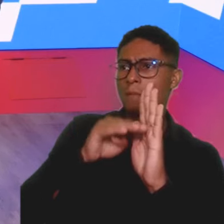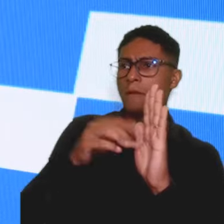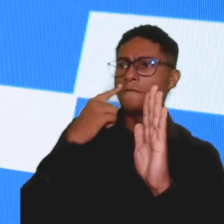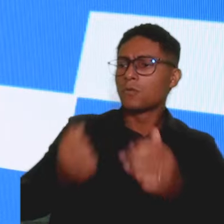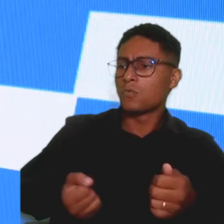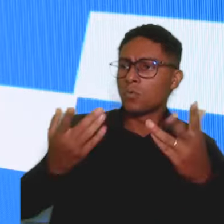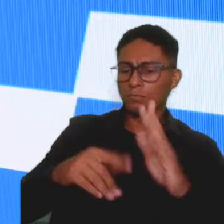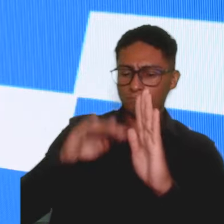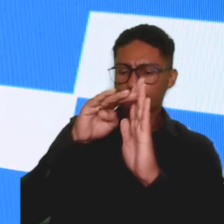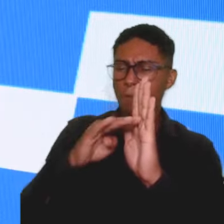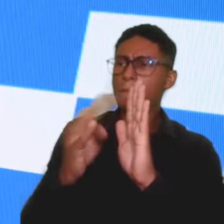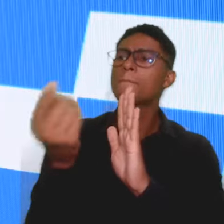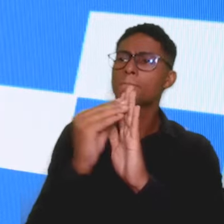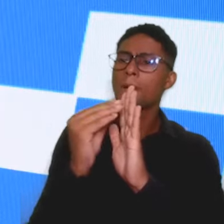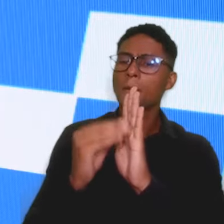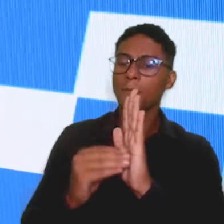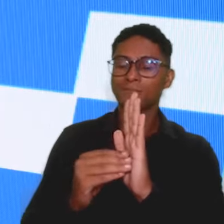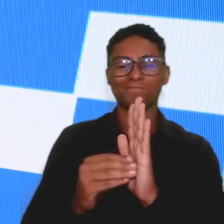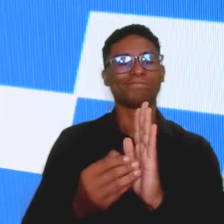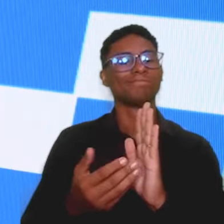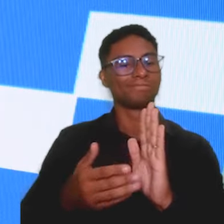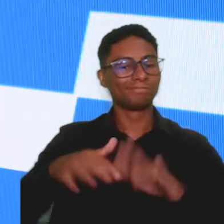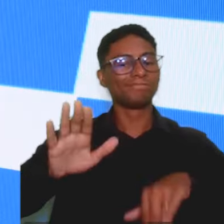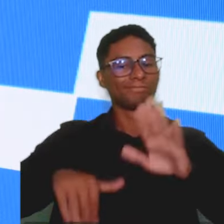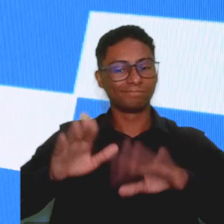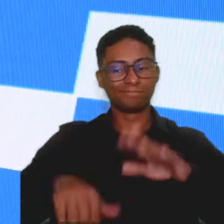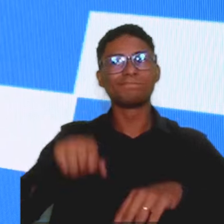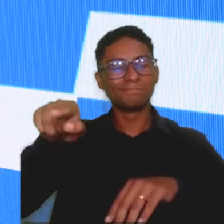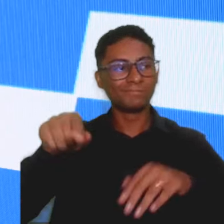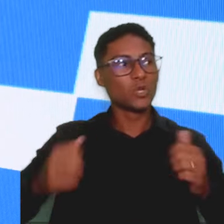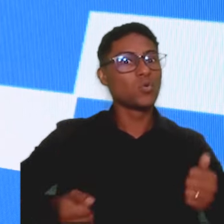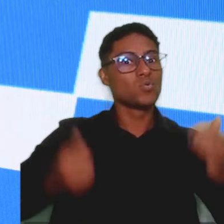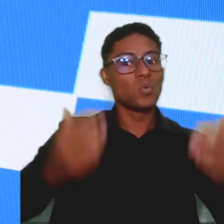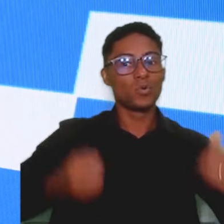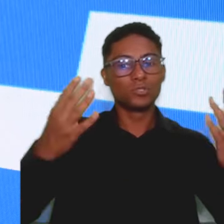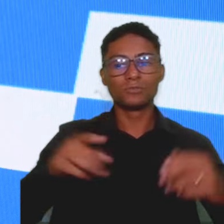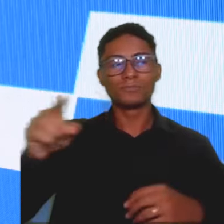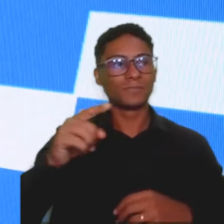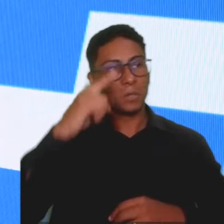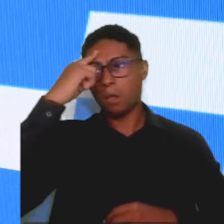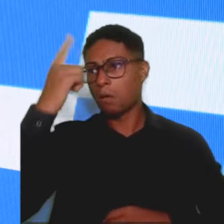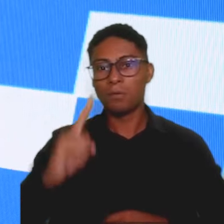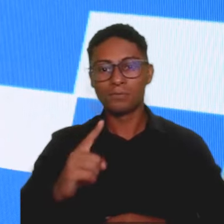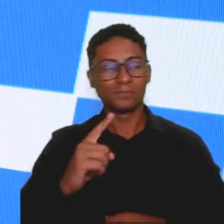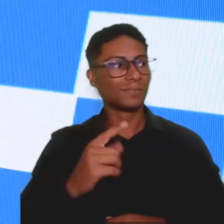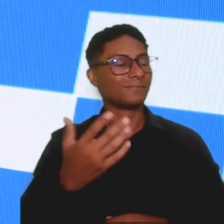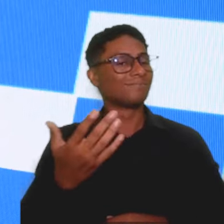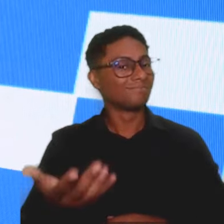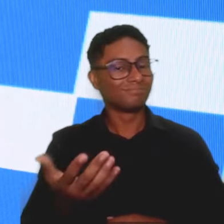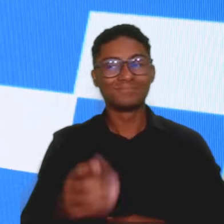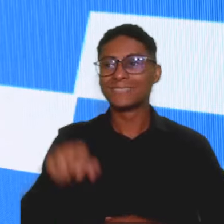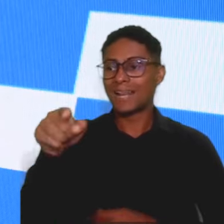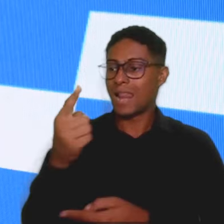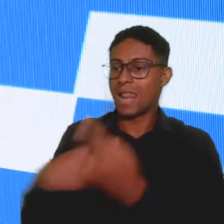custo. Muitas dessas despesas, desses custos que não foram levados em consideração, vão reduzindo a